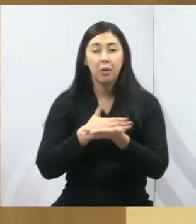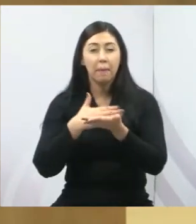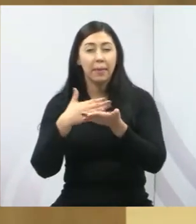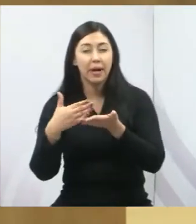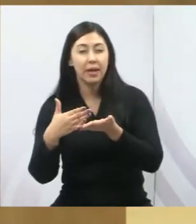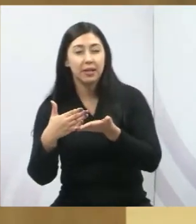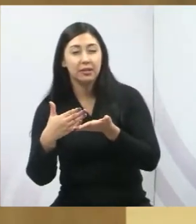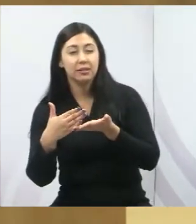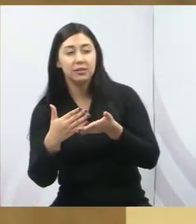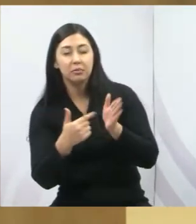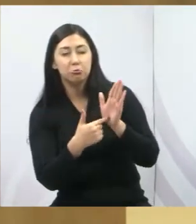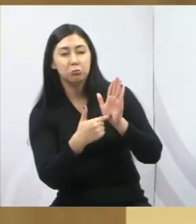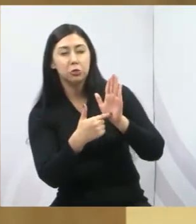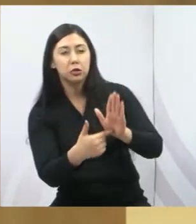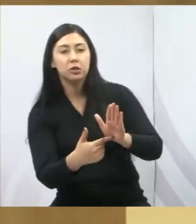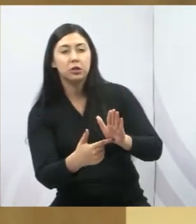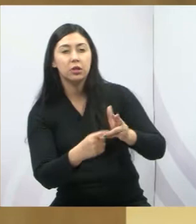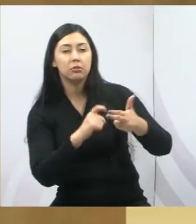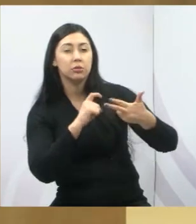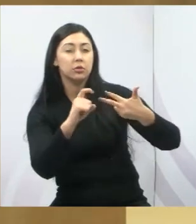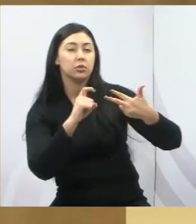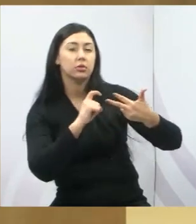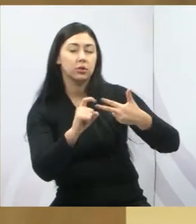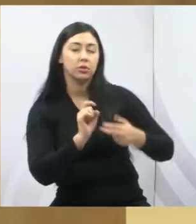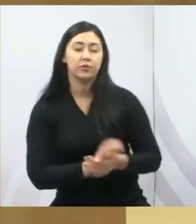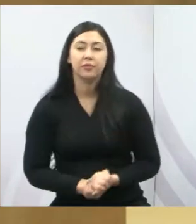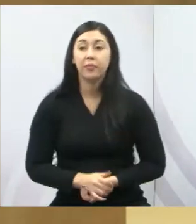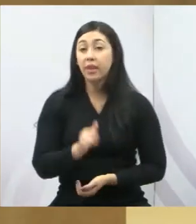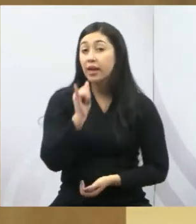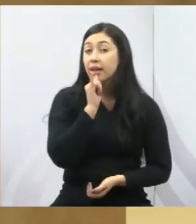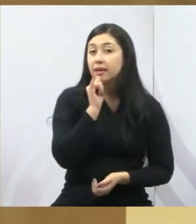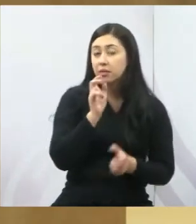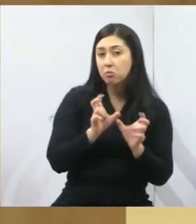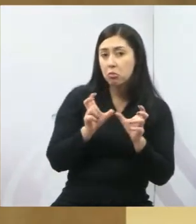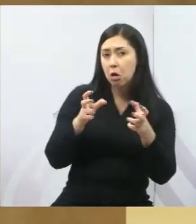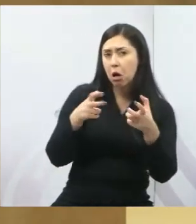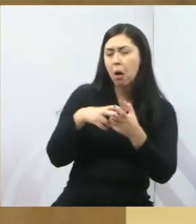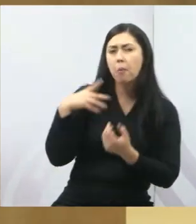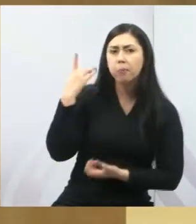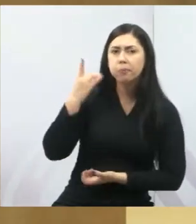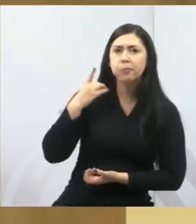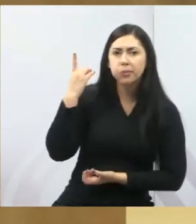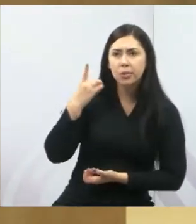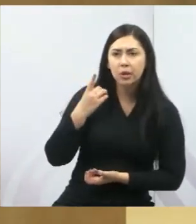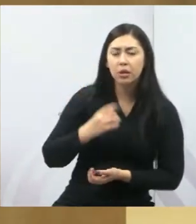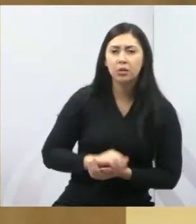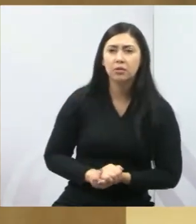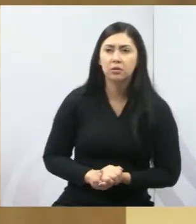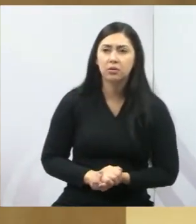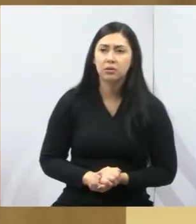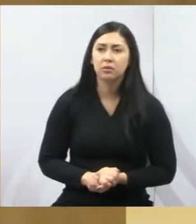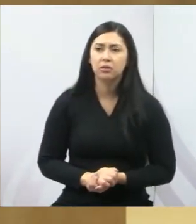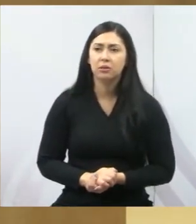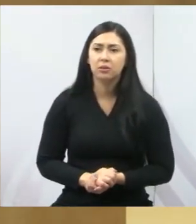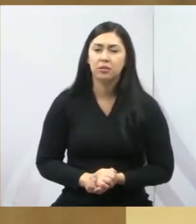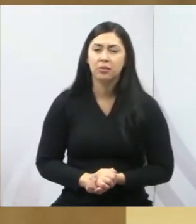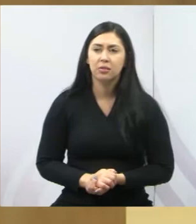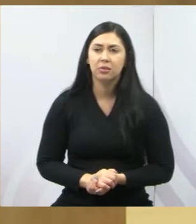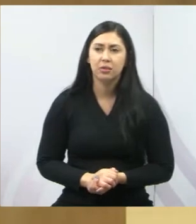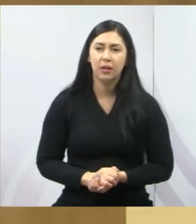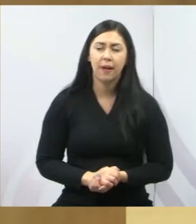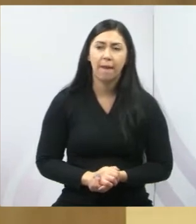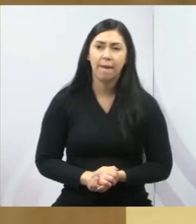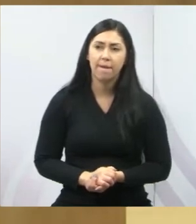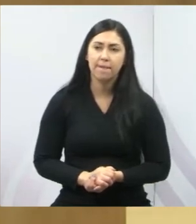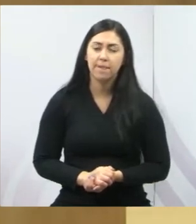executivo. A gente pega, por exemplo, a câmara dos deputados. E foi assim durante todos os governos aqui, eu não estou falando